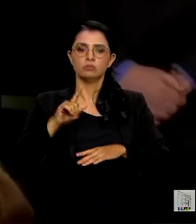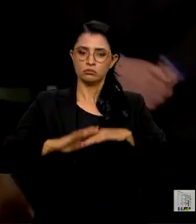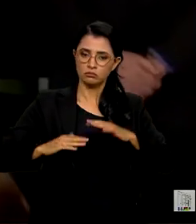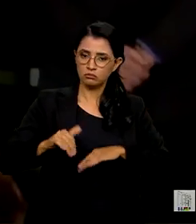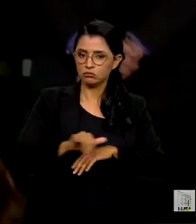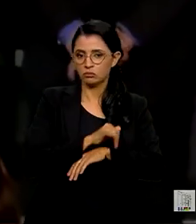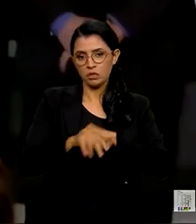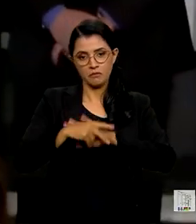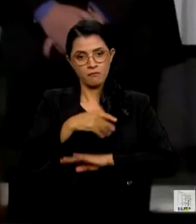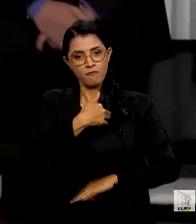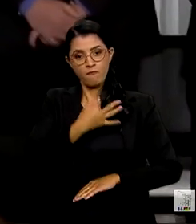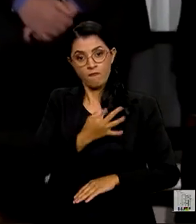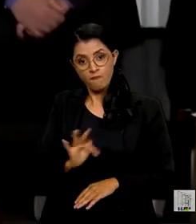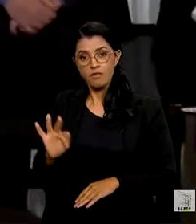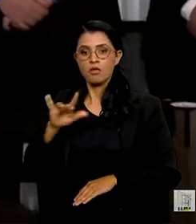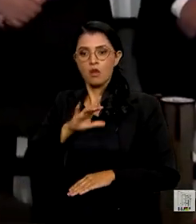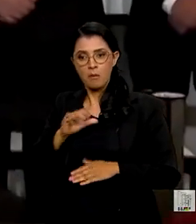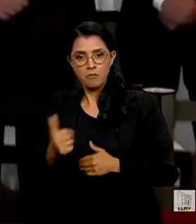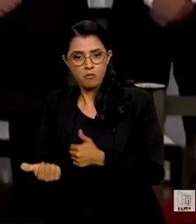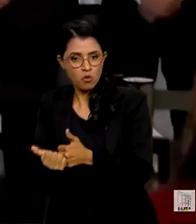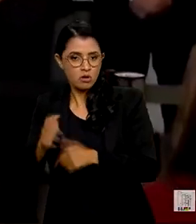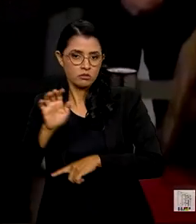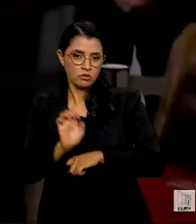federais apoiando o sistema estadual de segurança pública.